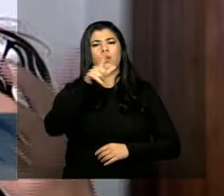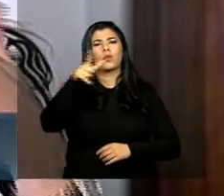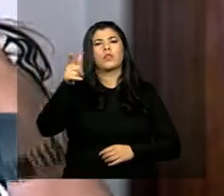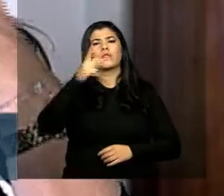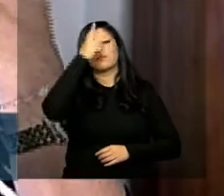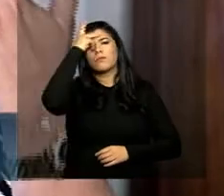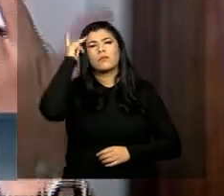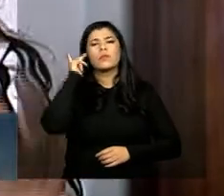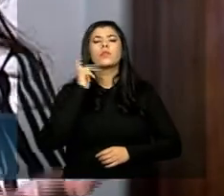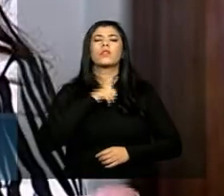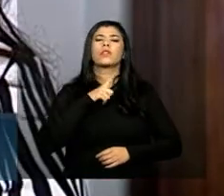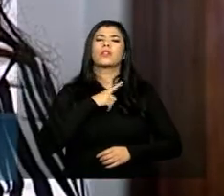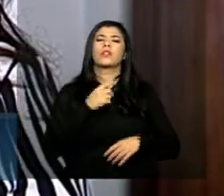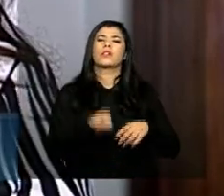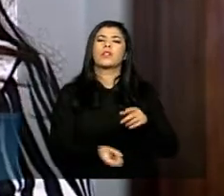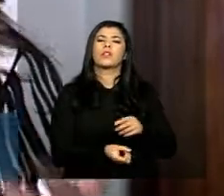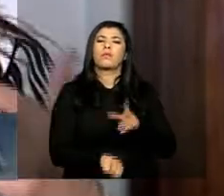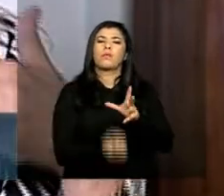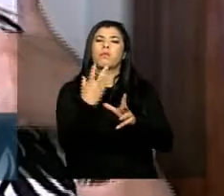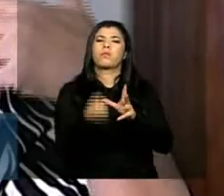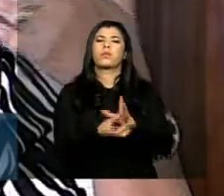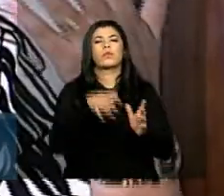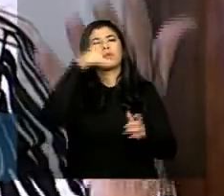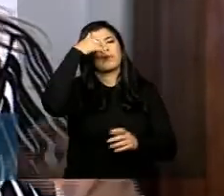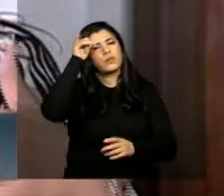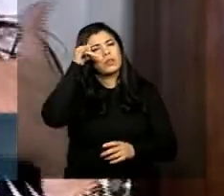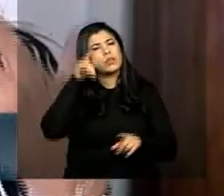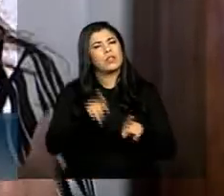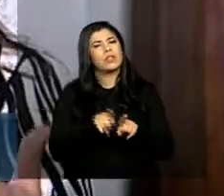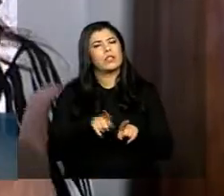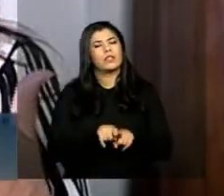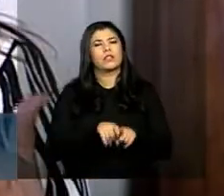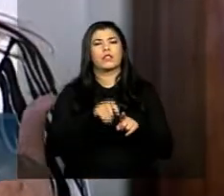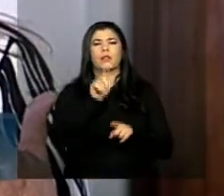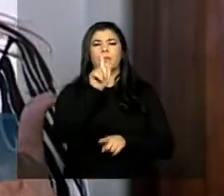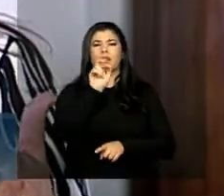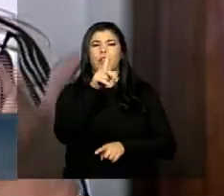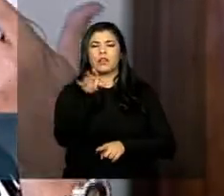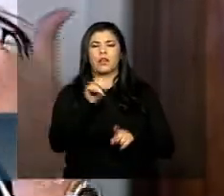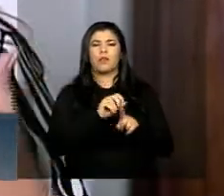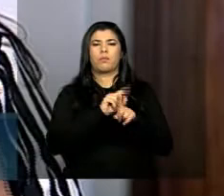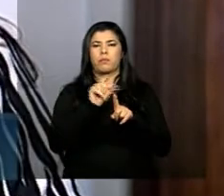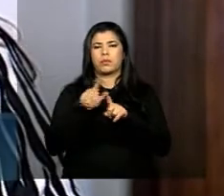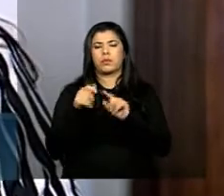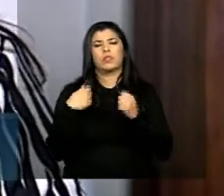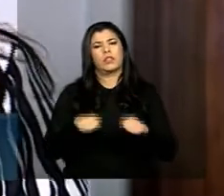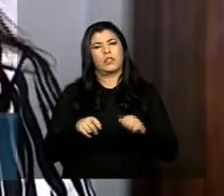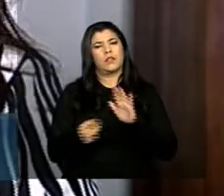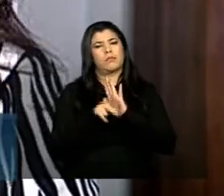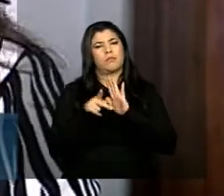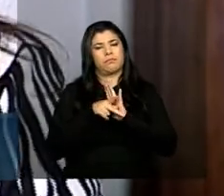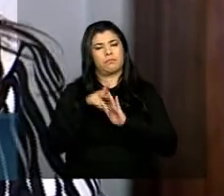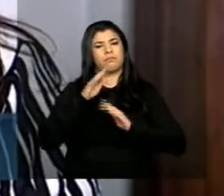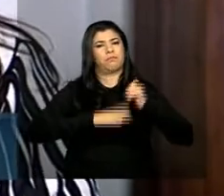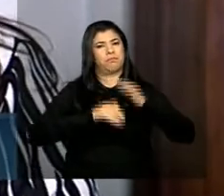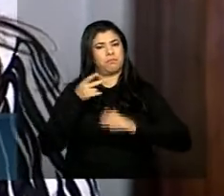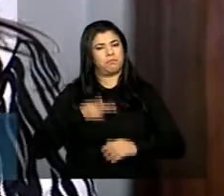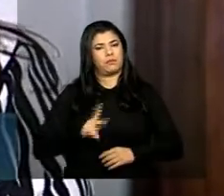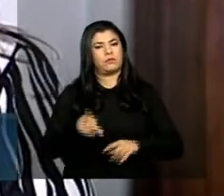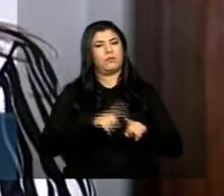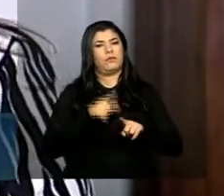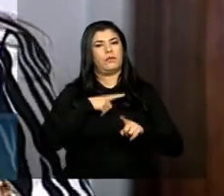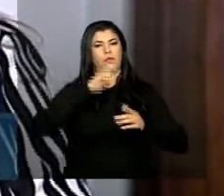gado há anos produtores que já produzem grãos há anos e que estão com a mesma atividade eles serão auto licenciados